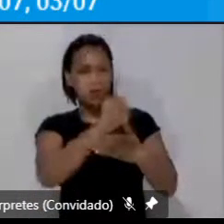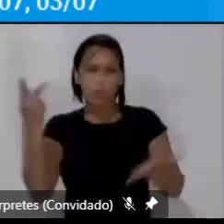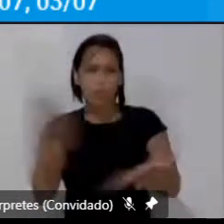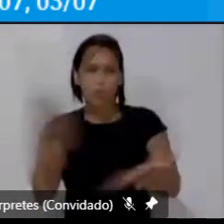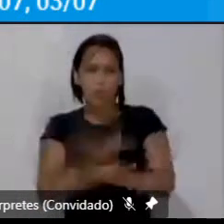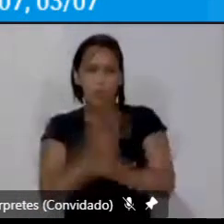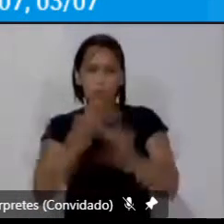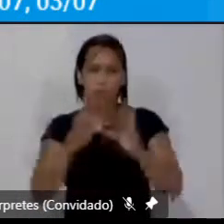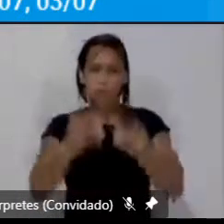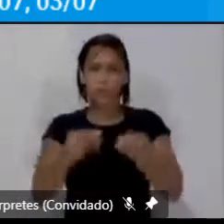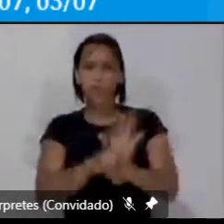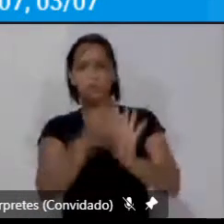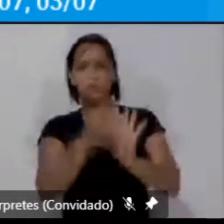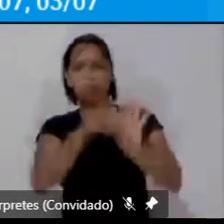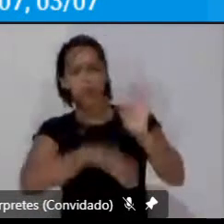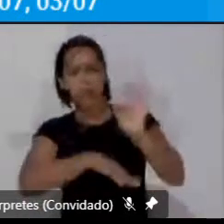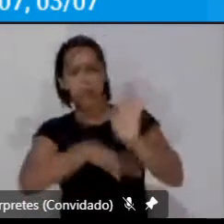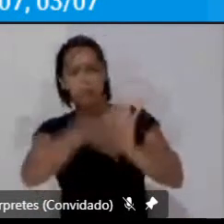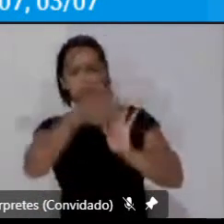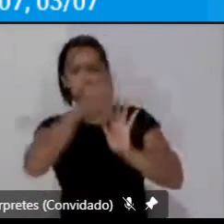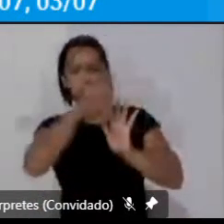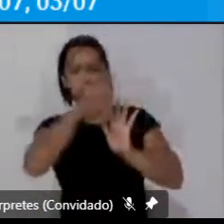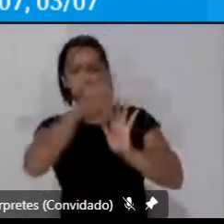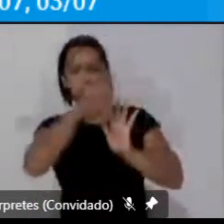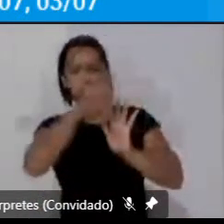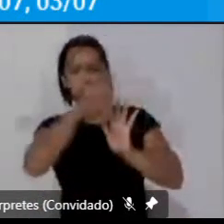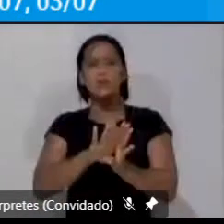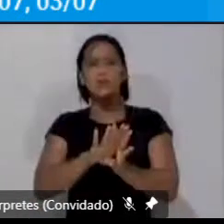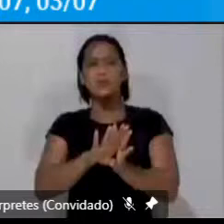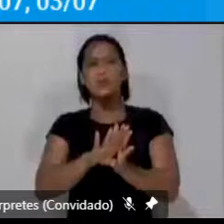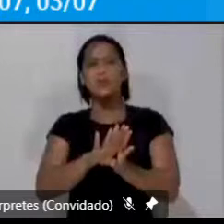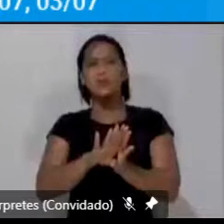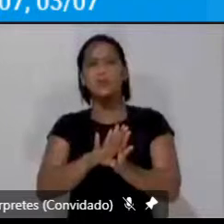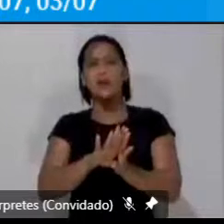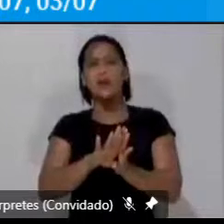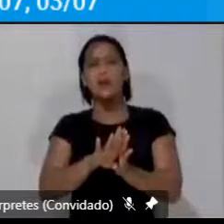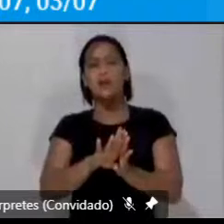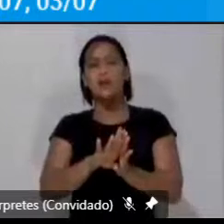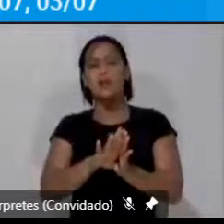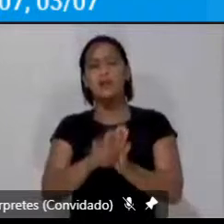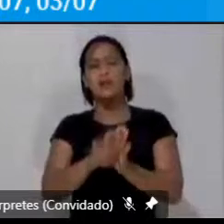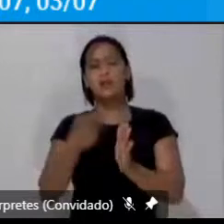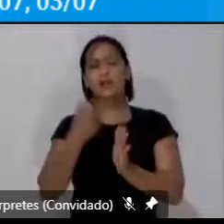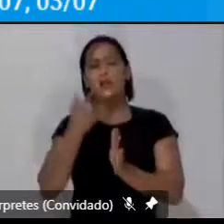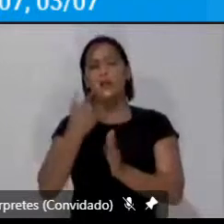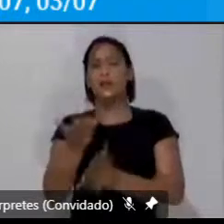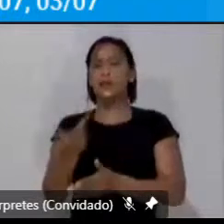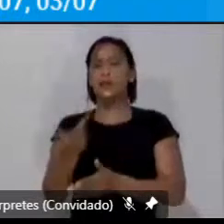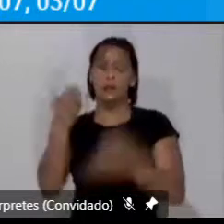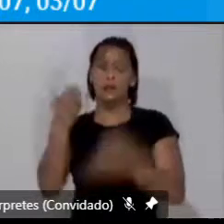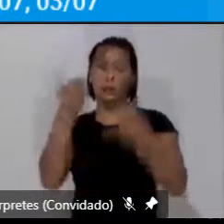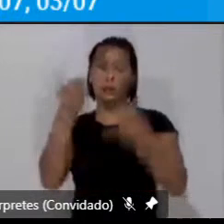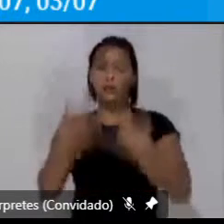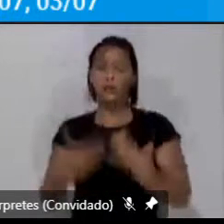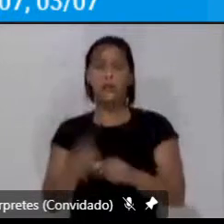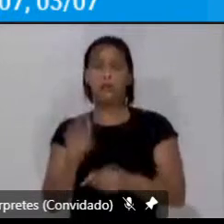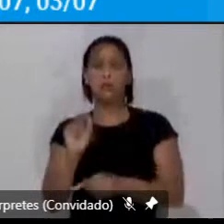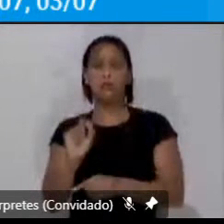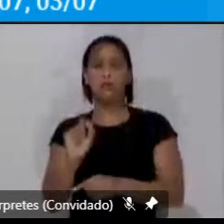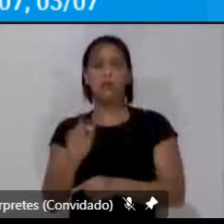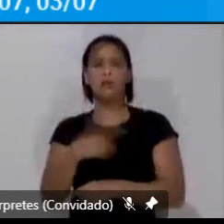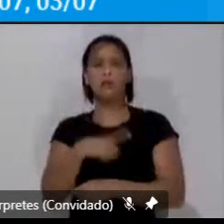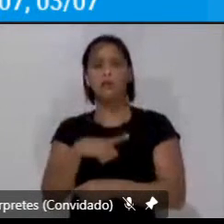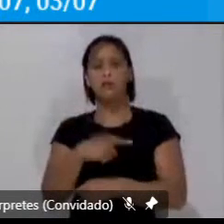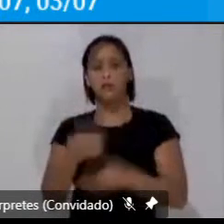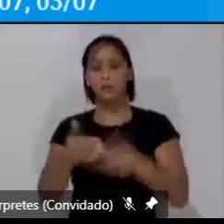todo esse desenvolvimento chegando nos impasses que há pouco eu mencionava é que nós temos